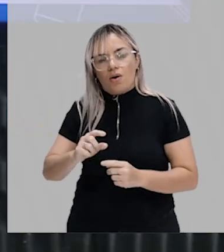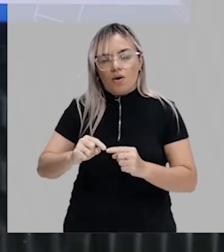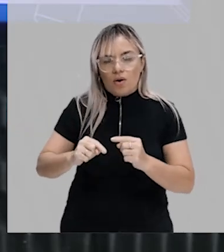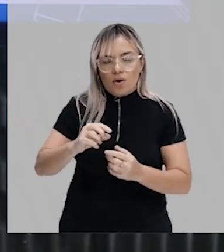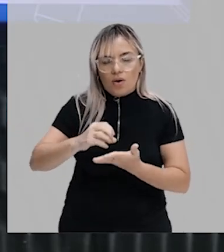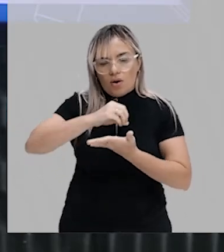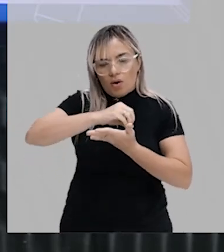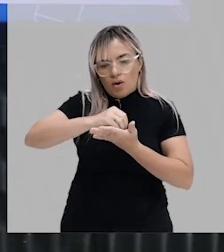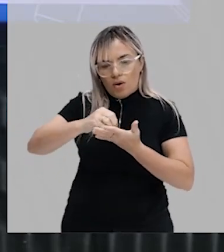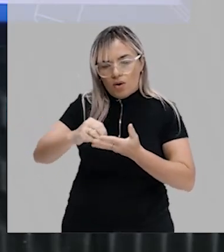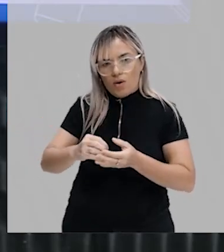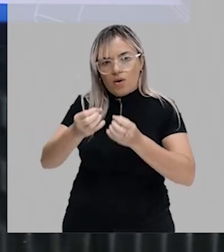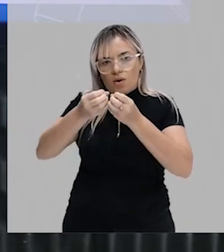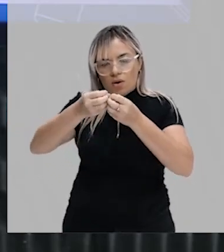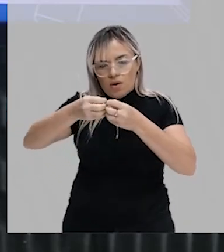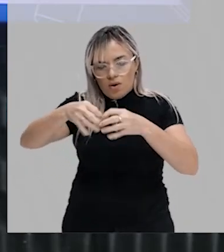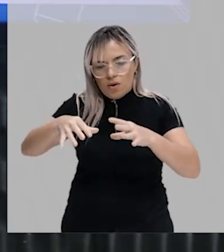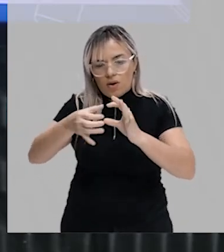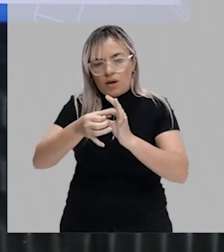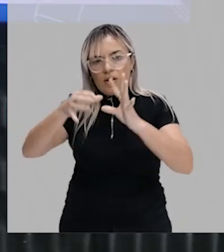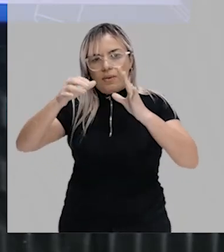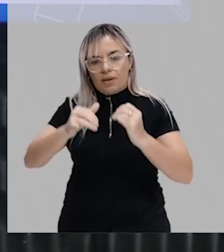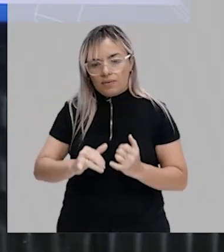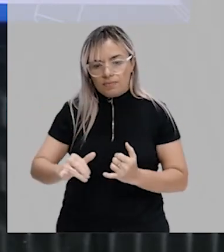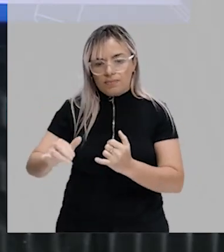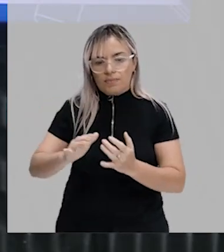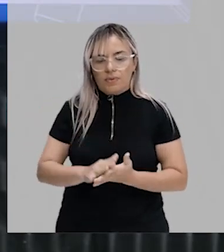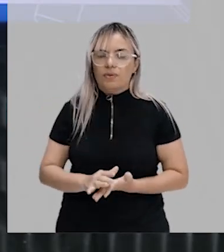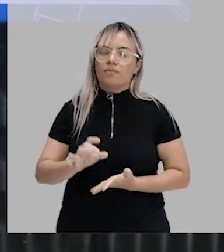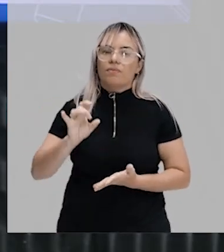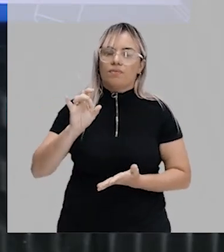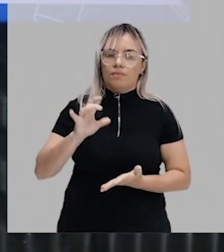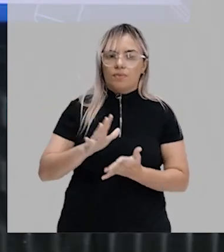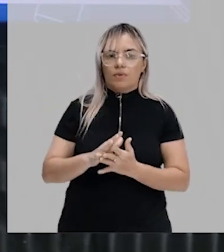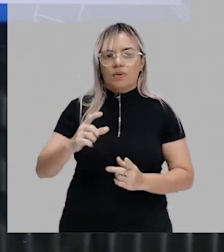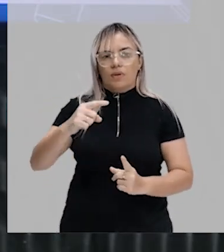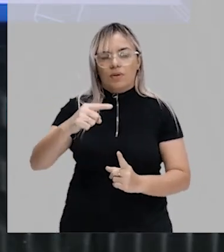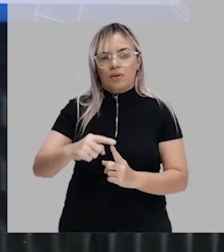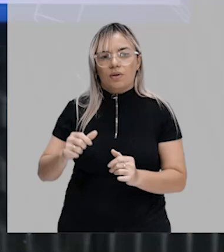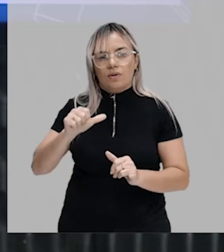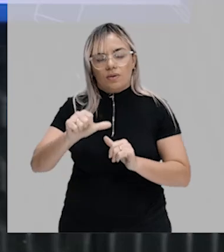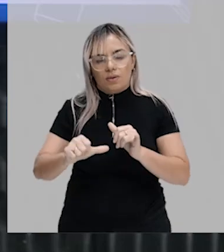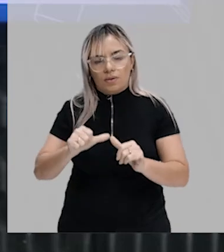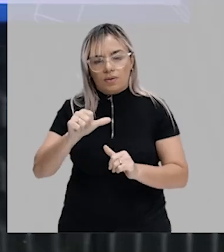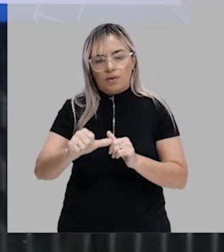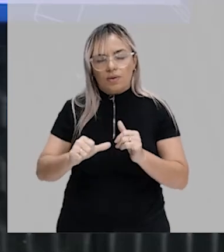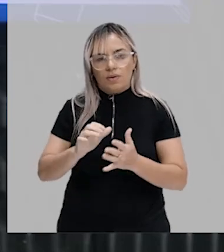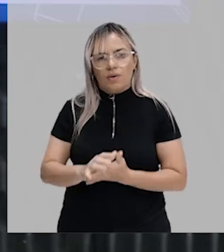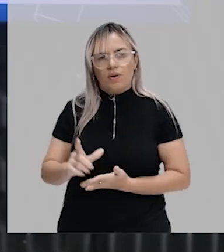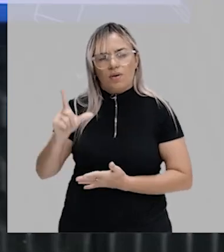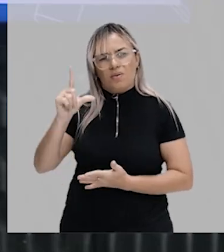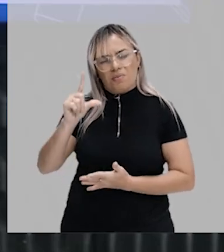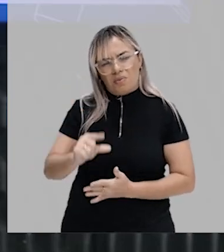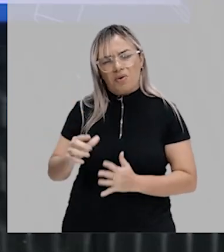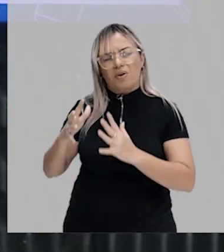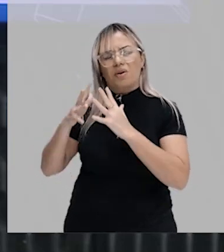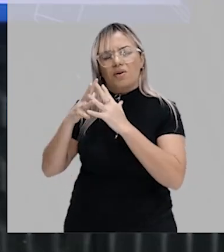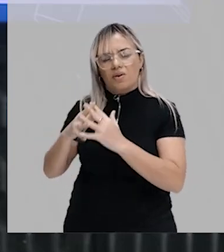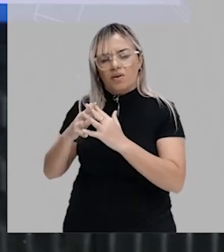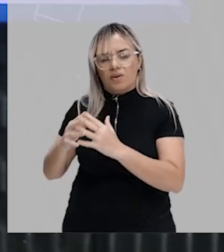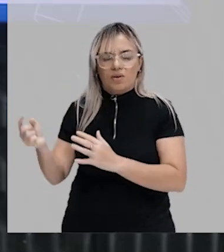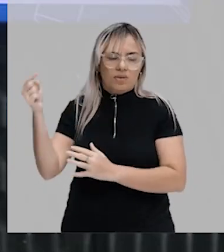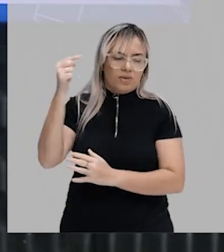quebrar eles e liberar energia. Só que é um tipo de reação que é um pouco mais complexa do que a